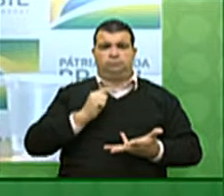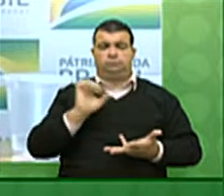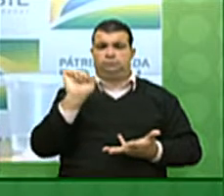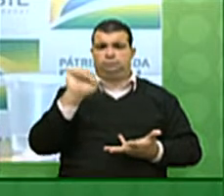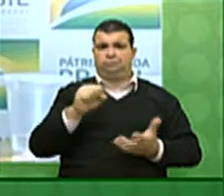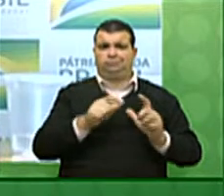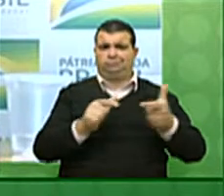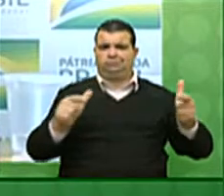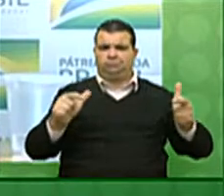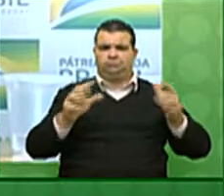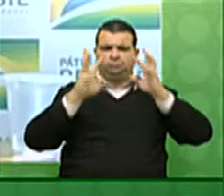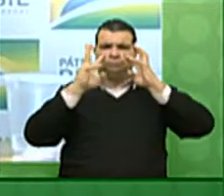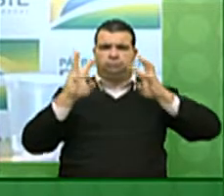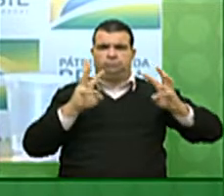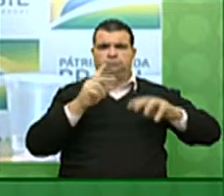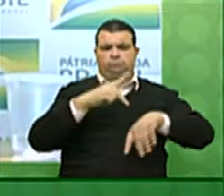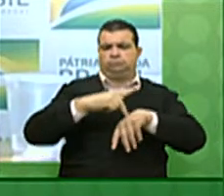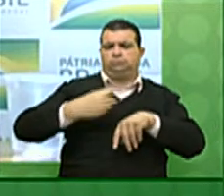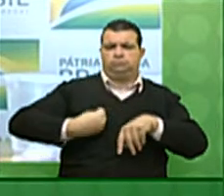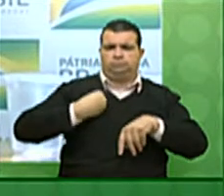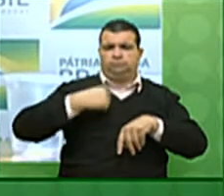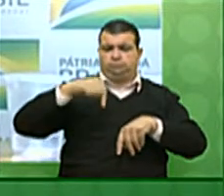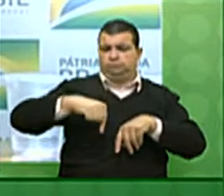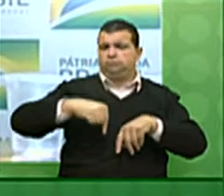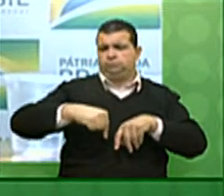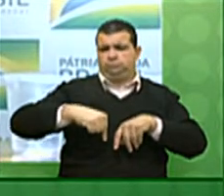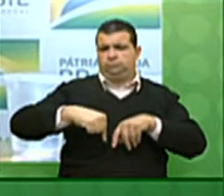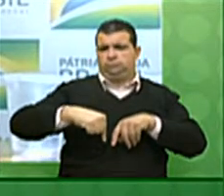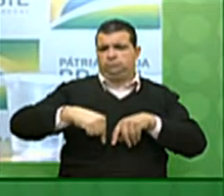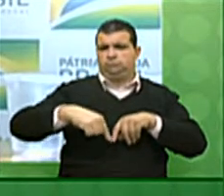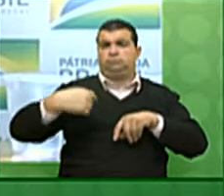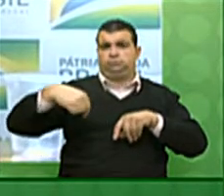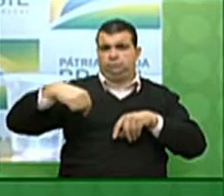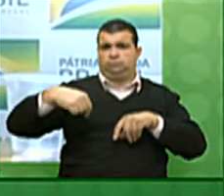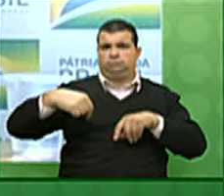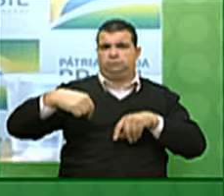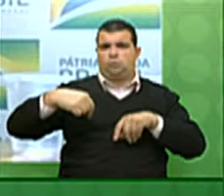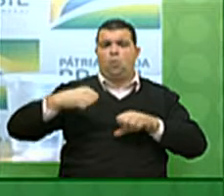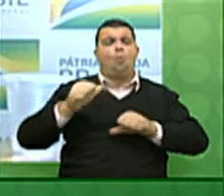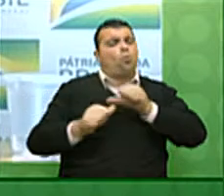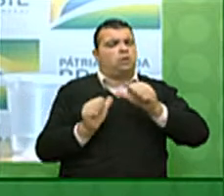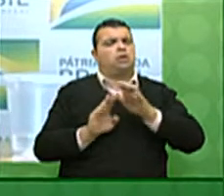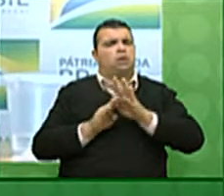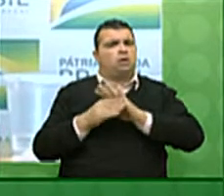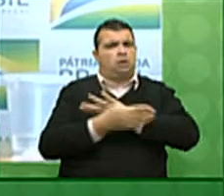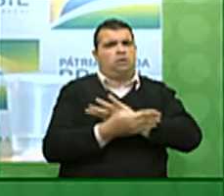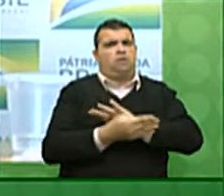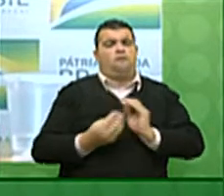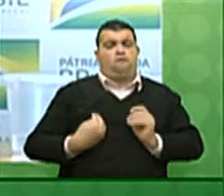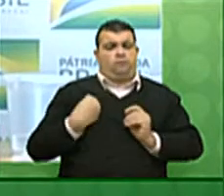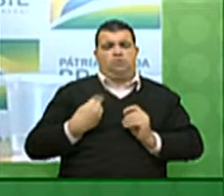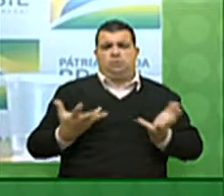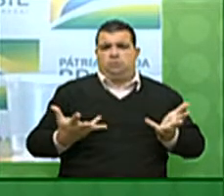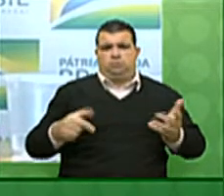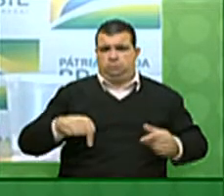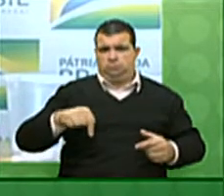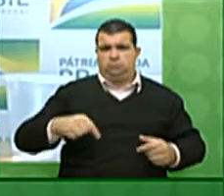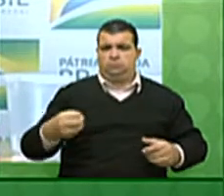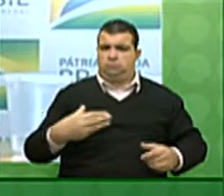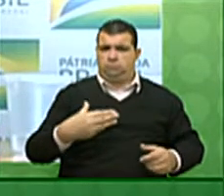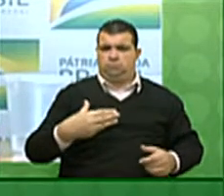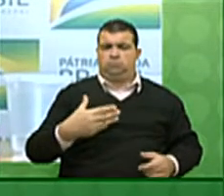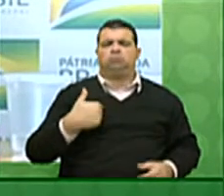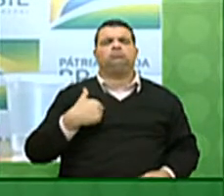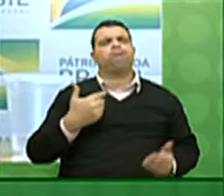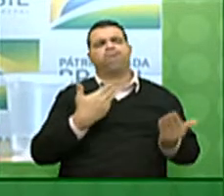crescentemente para o nosso país e precisamos nos adaptar a essa realidade. Tenho